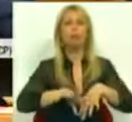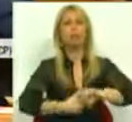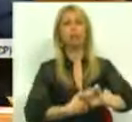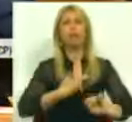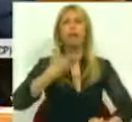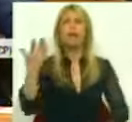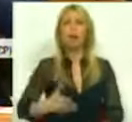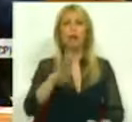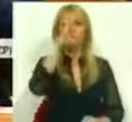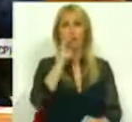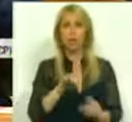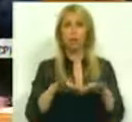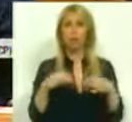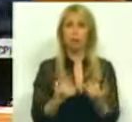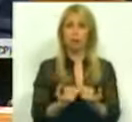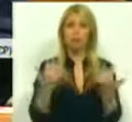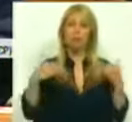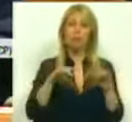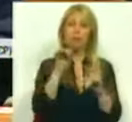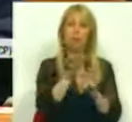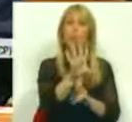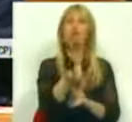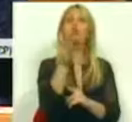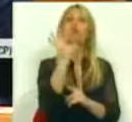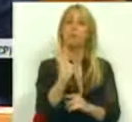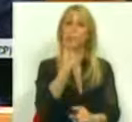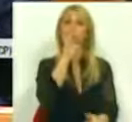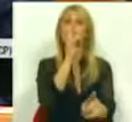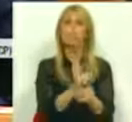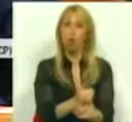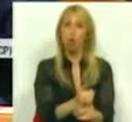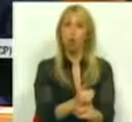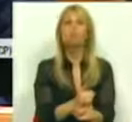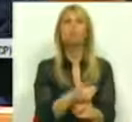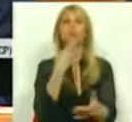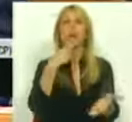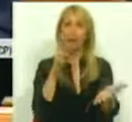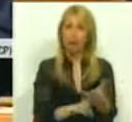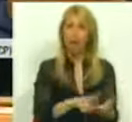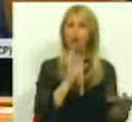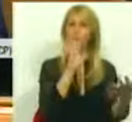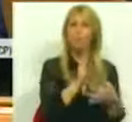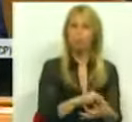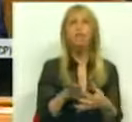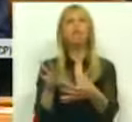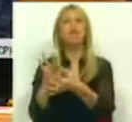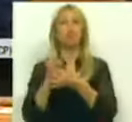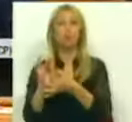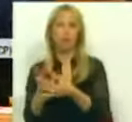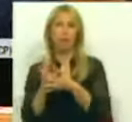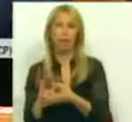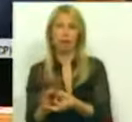Estado Social, mas por uma solução que seja simultaneamente realista e, por isso, solidária,